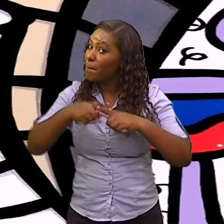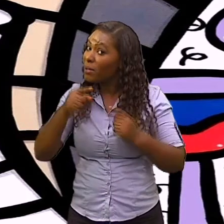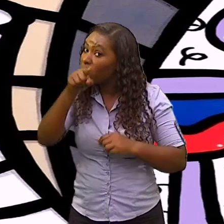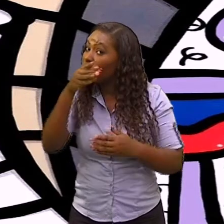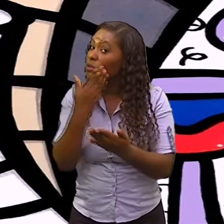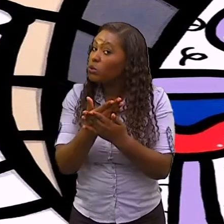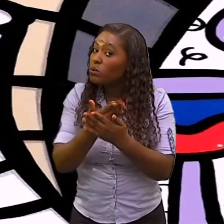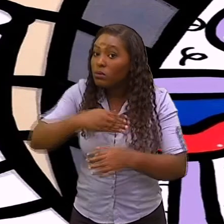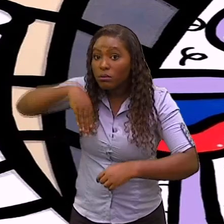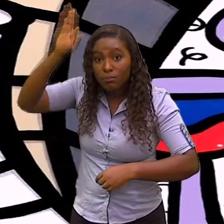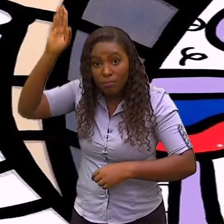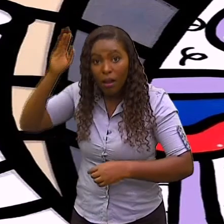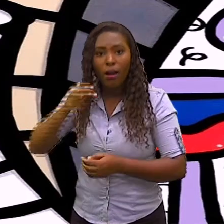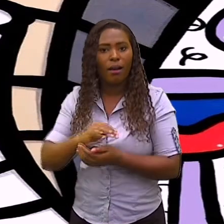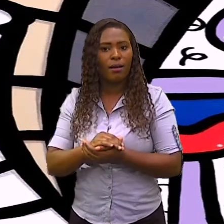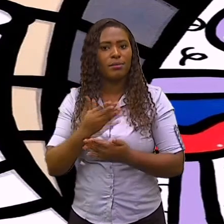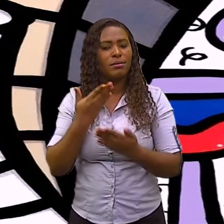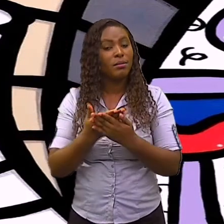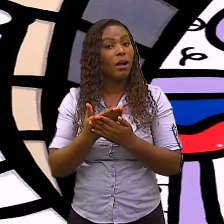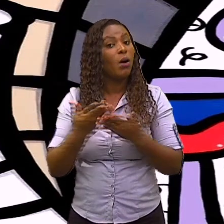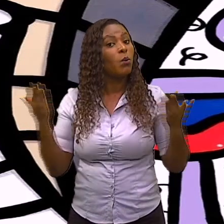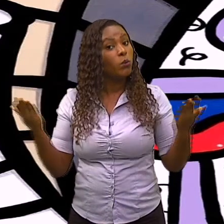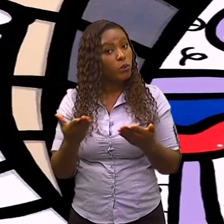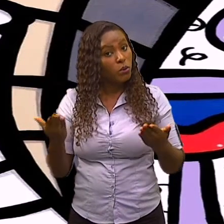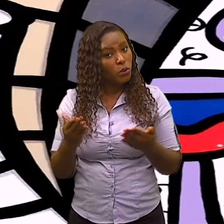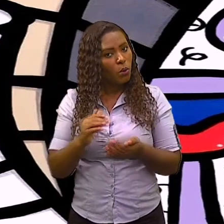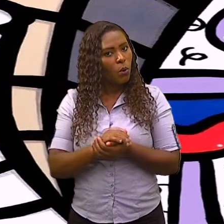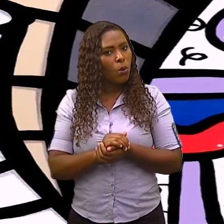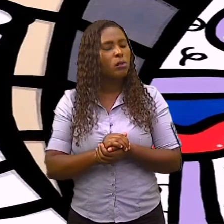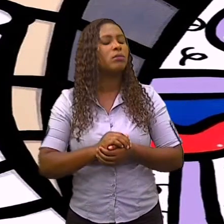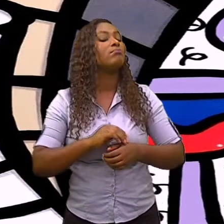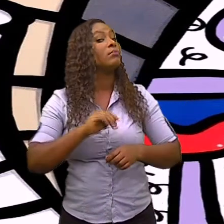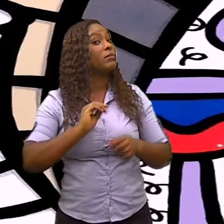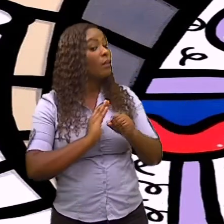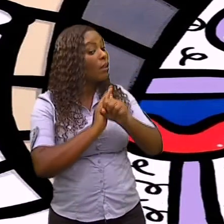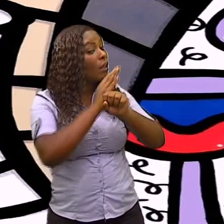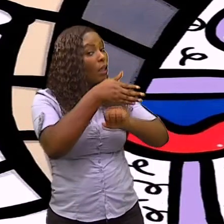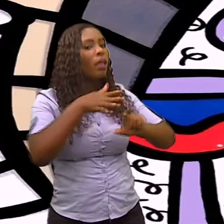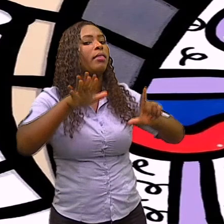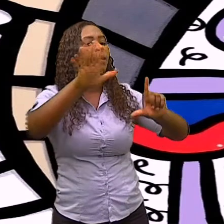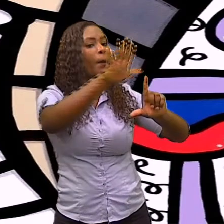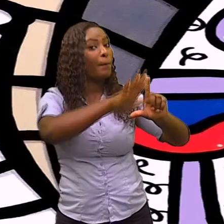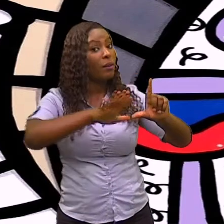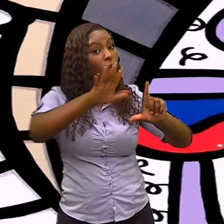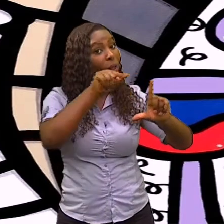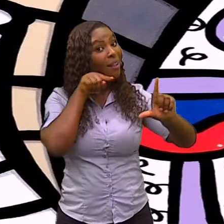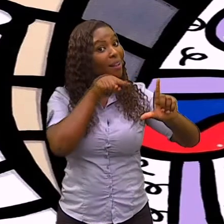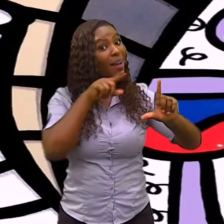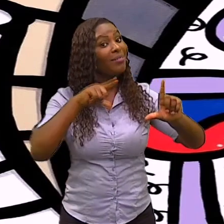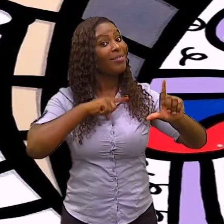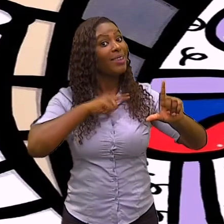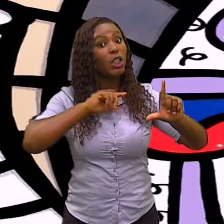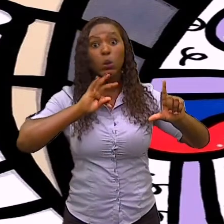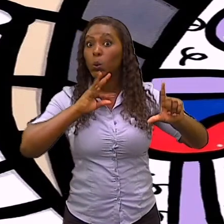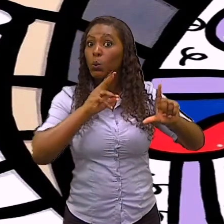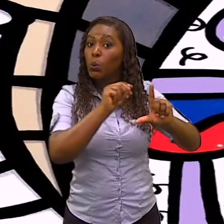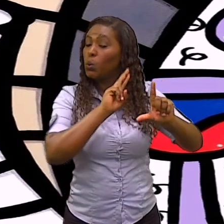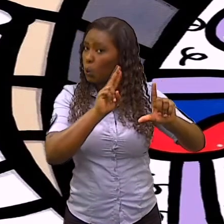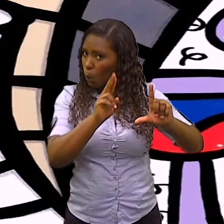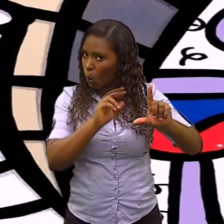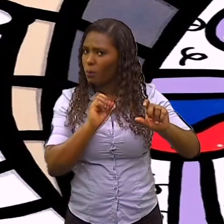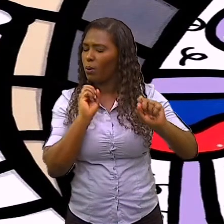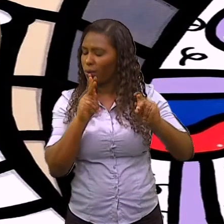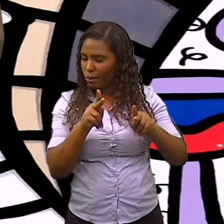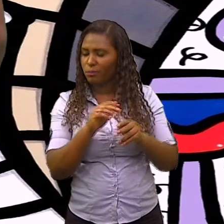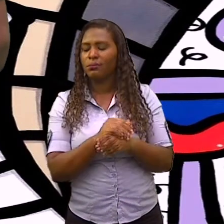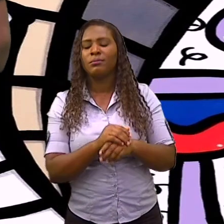sobre a nossa aula, sobre a aula de hoje, basta você entrar na plataforma SMEDGV. E para acessar